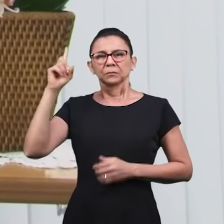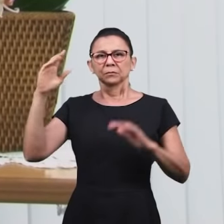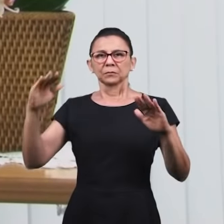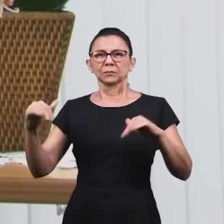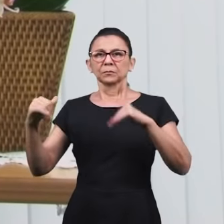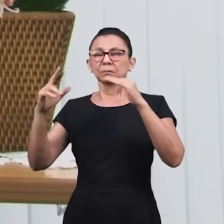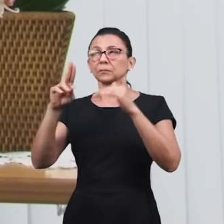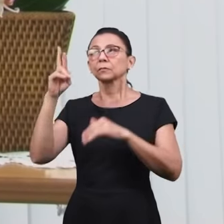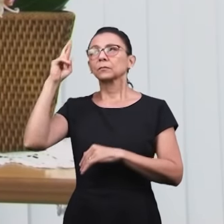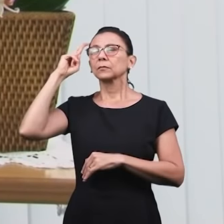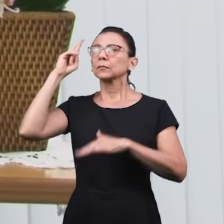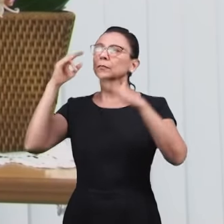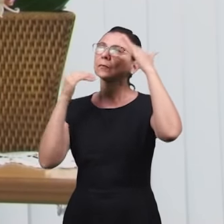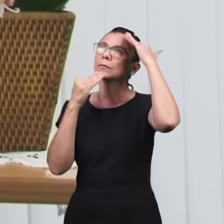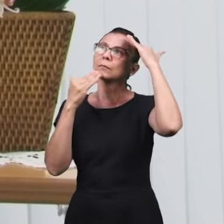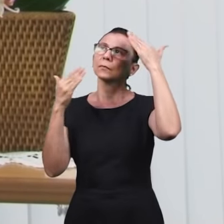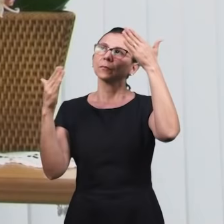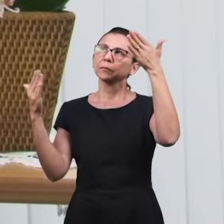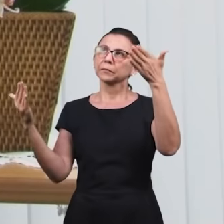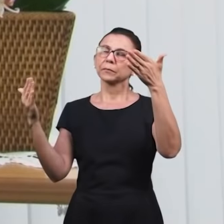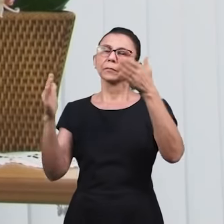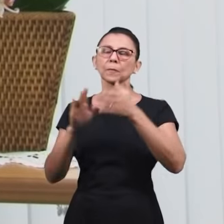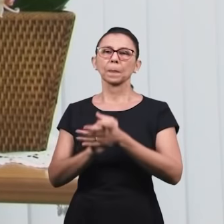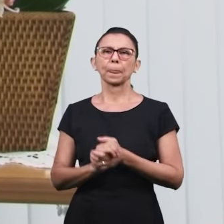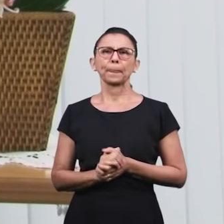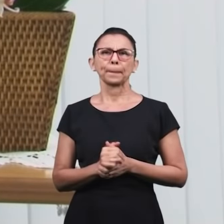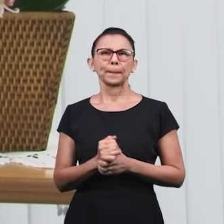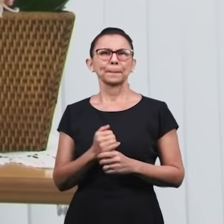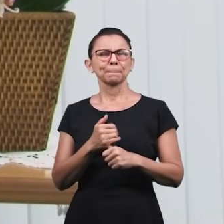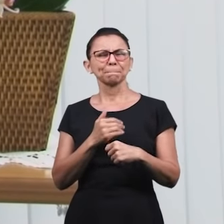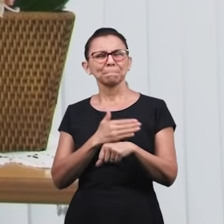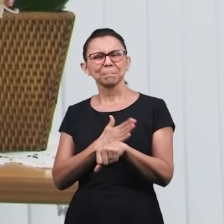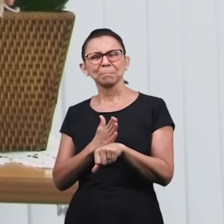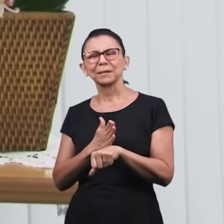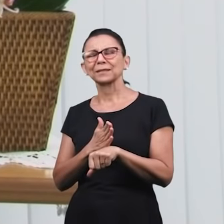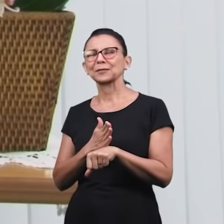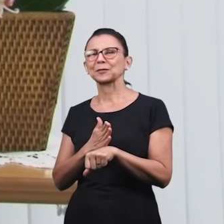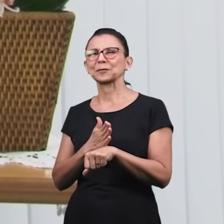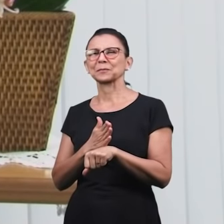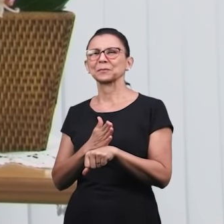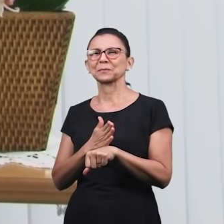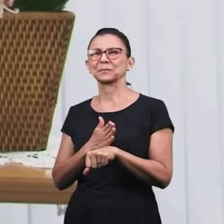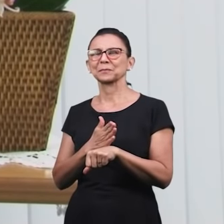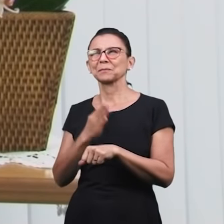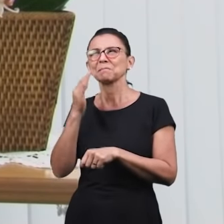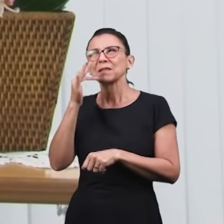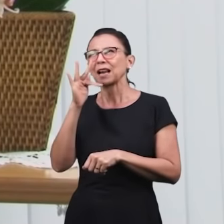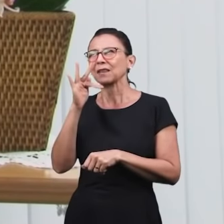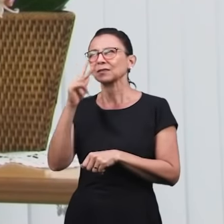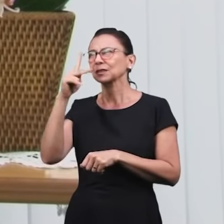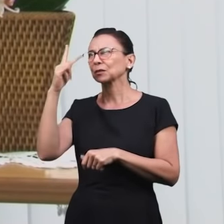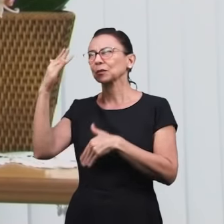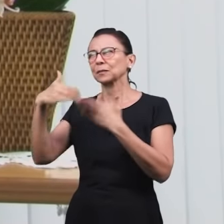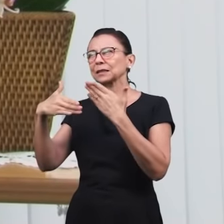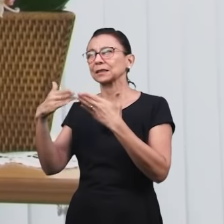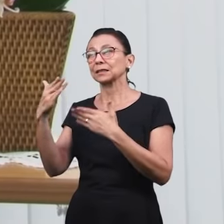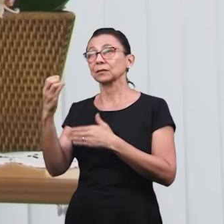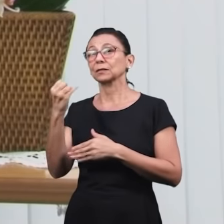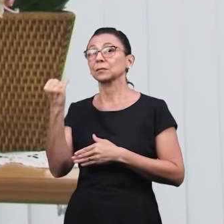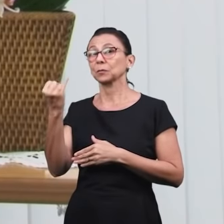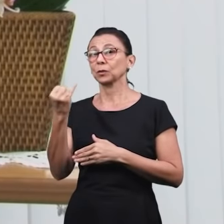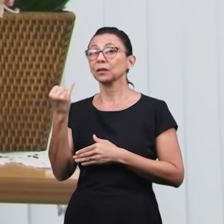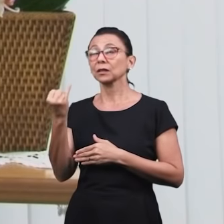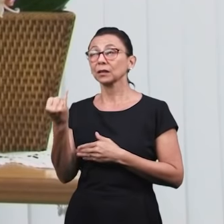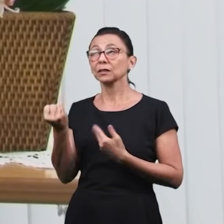louvamos ao teu nome. Nós te bendizemos por esses instantes na tua presença. São breves, mas são importantes, preciosos,